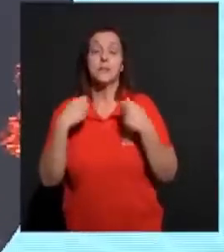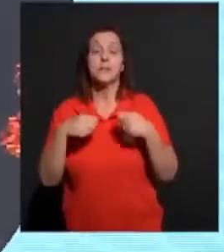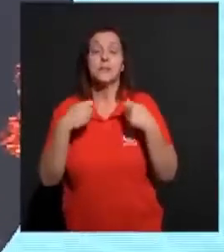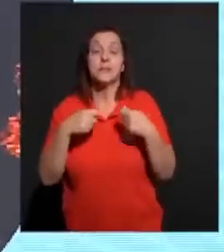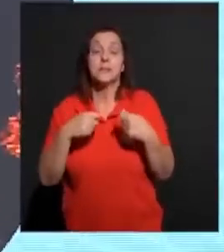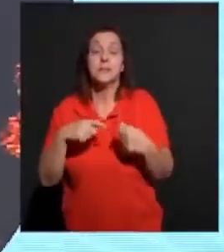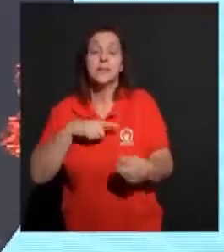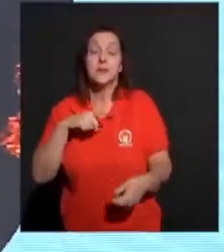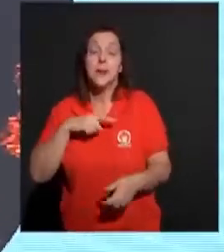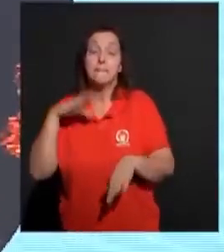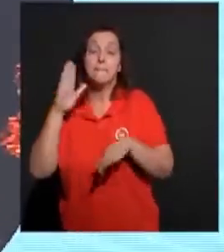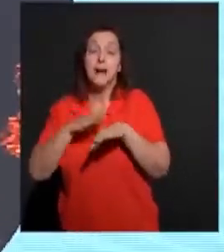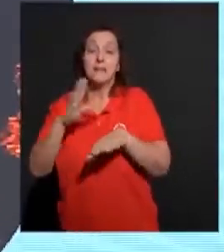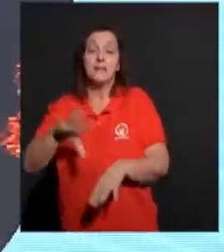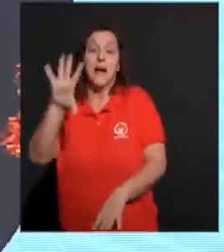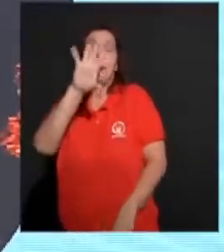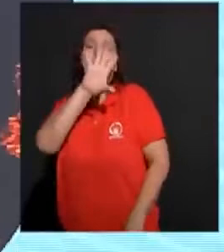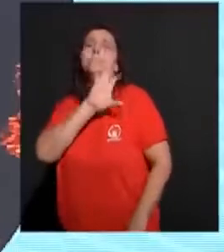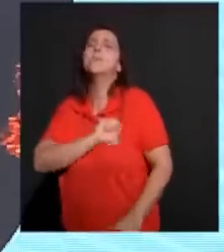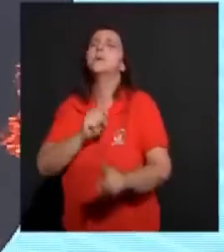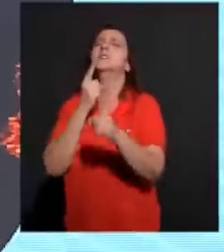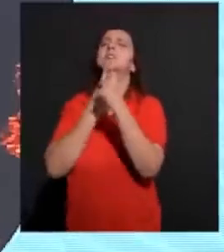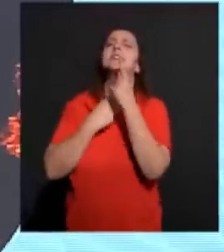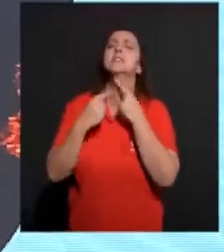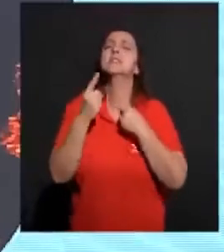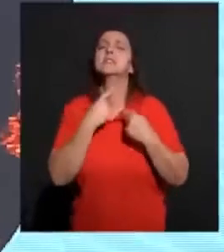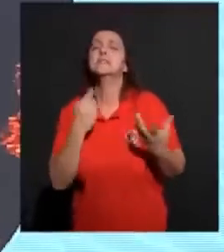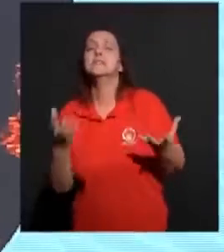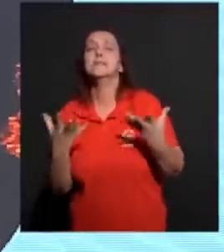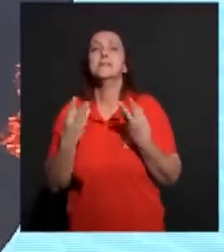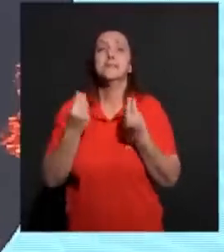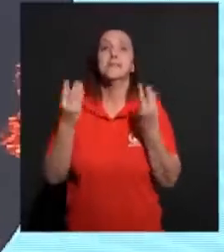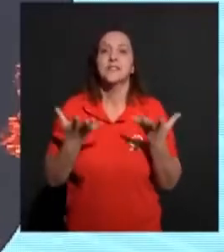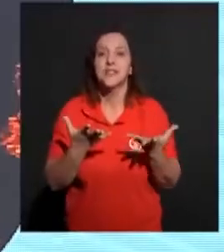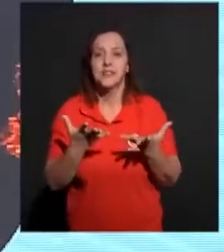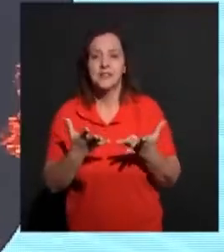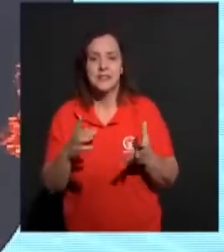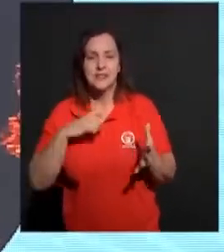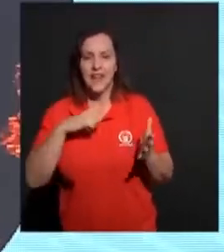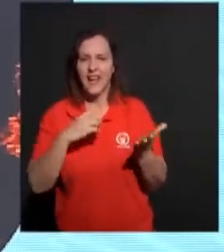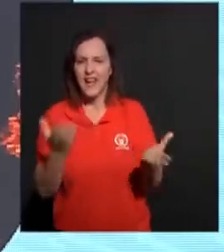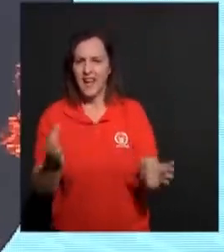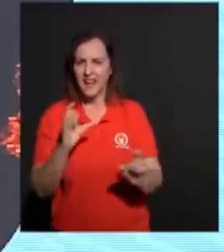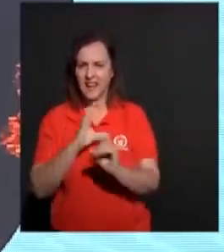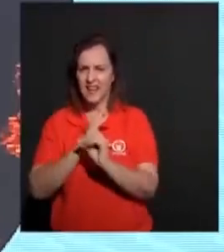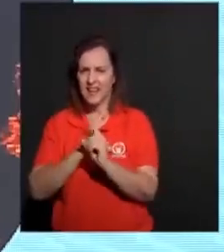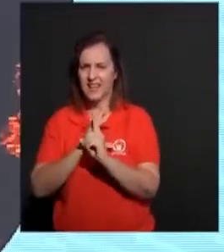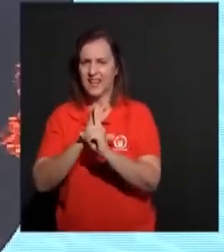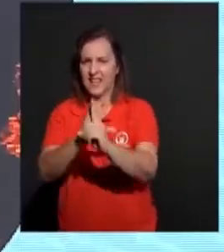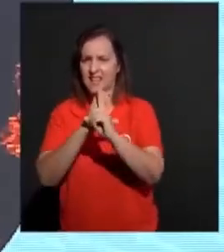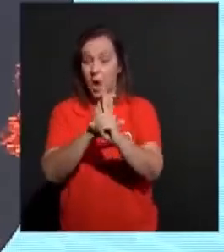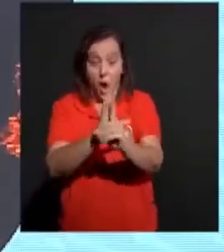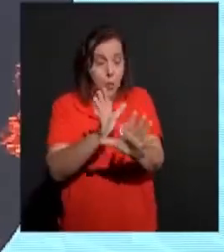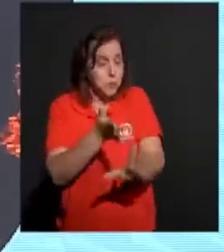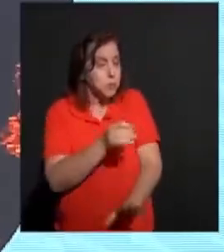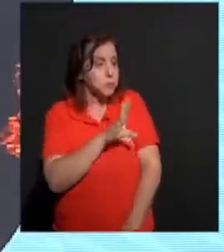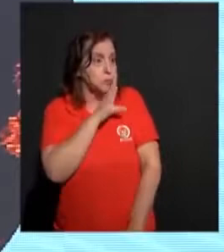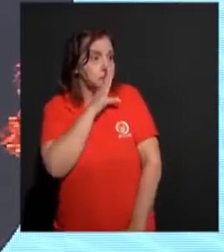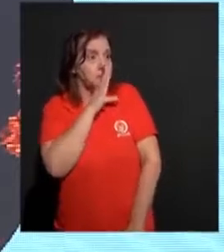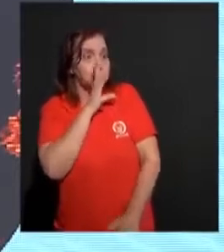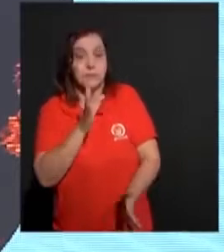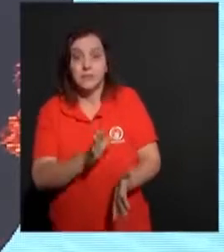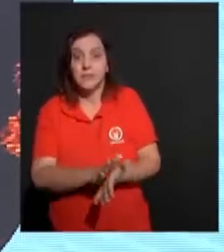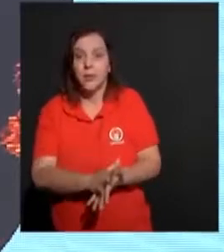o amor e o desejo. Muitos cristãos já estão com medo de falar. Muitos cristãos já nem tocam nesse assunto mais. Porque